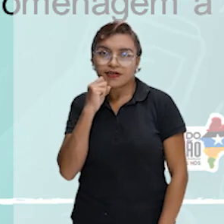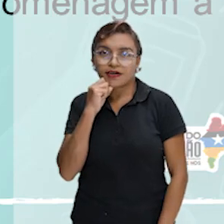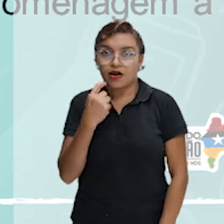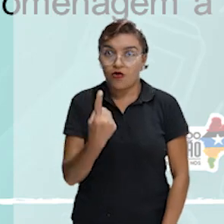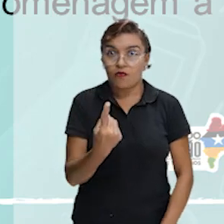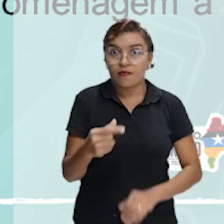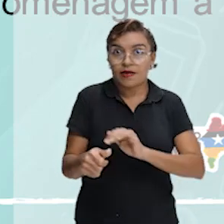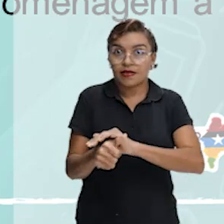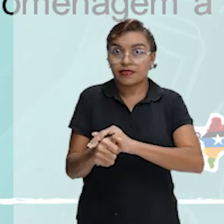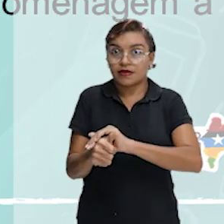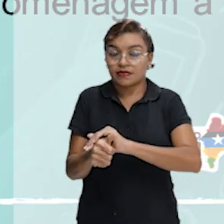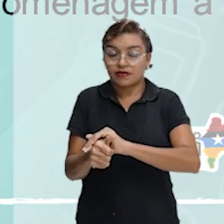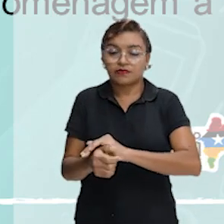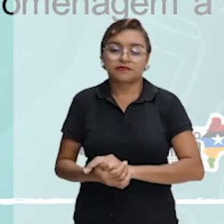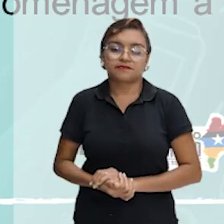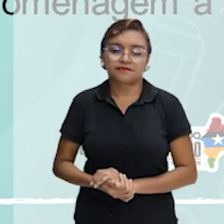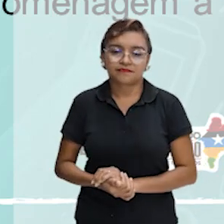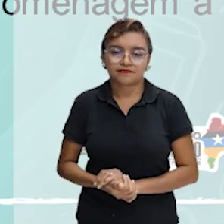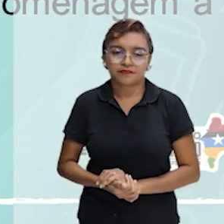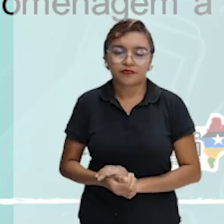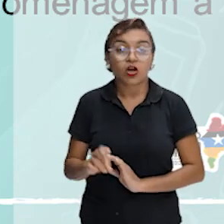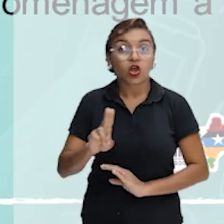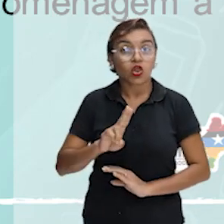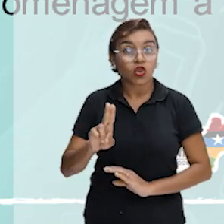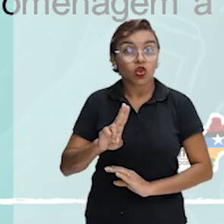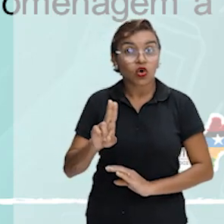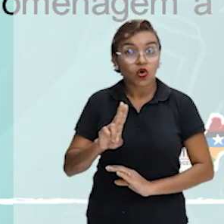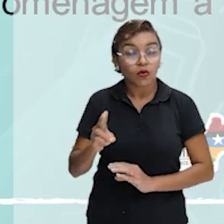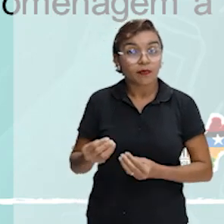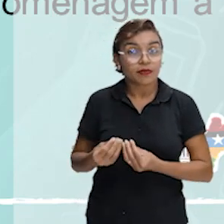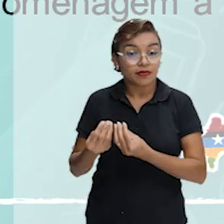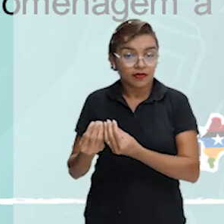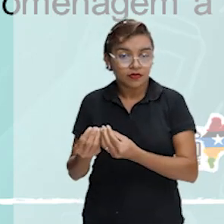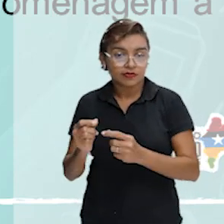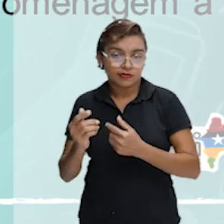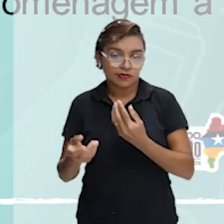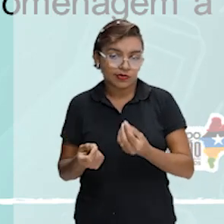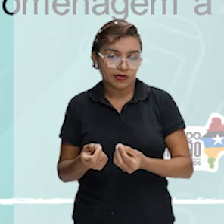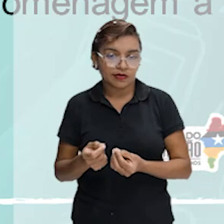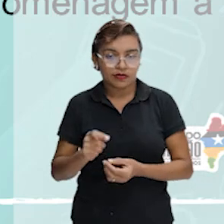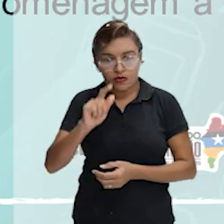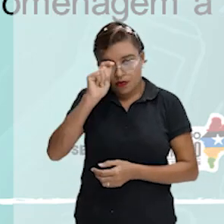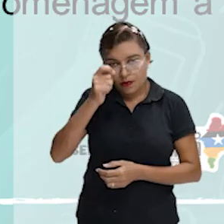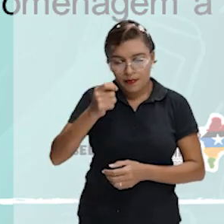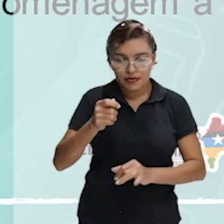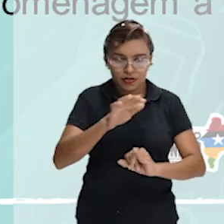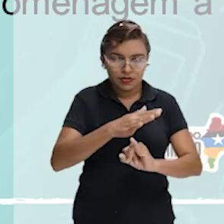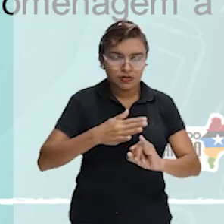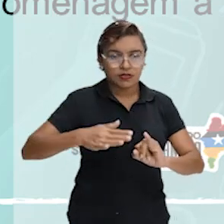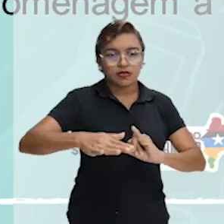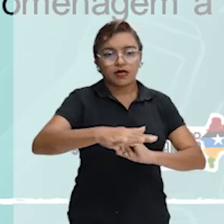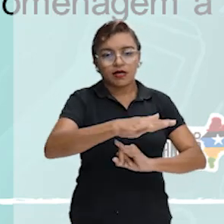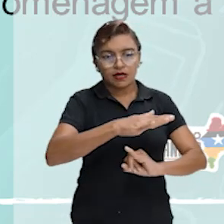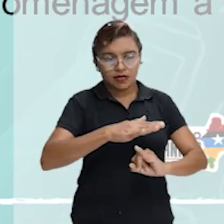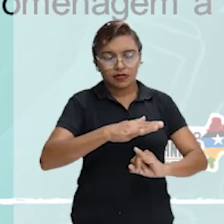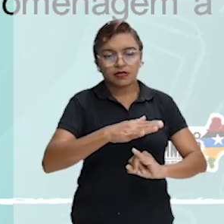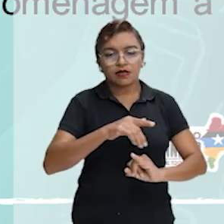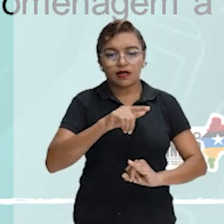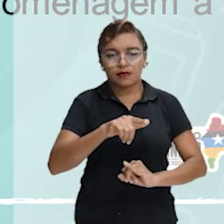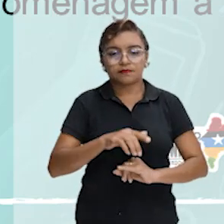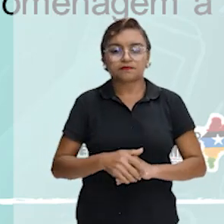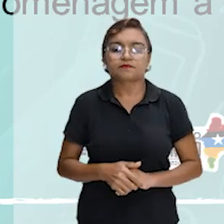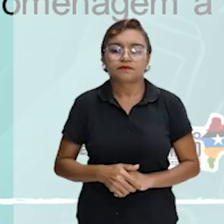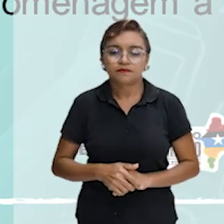capturadas. Não a deixou sem nome. James, em homenagem à ilha onde havia sido capturada, a